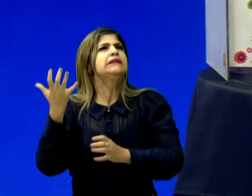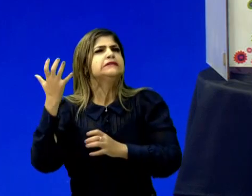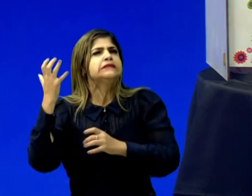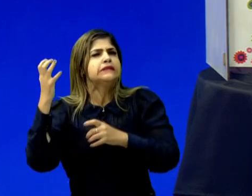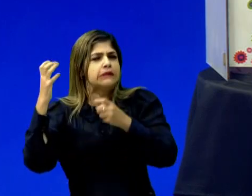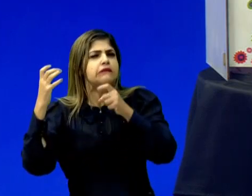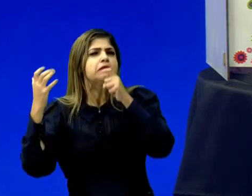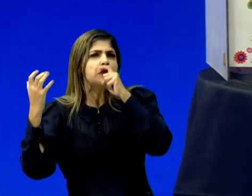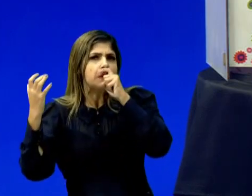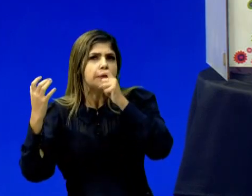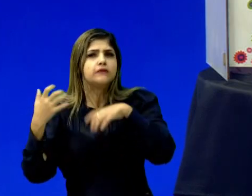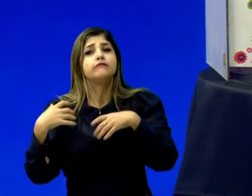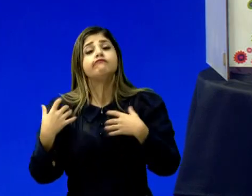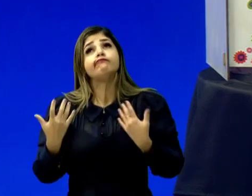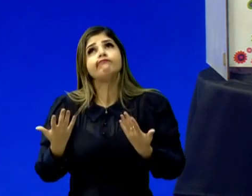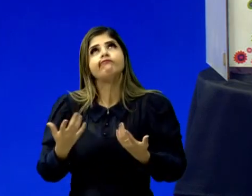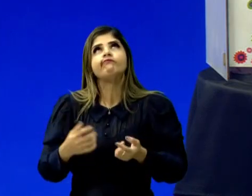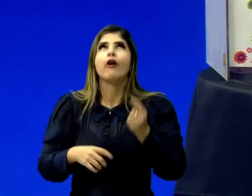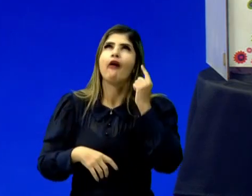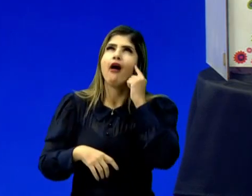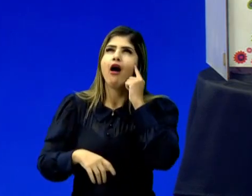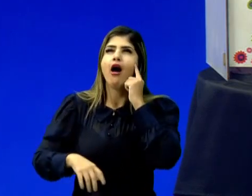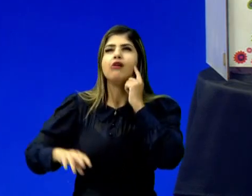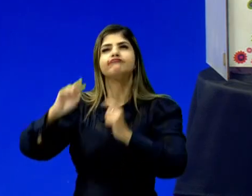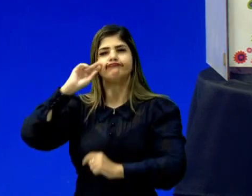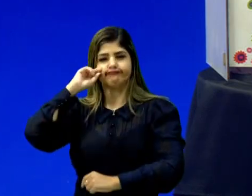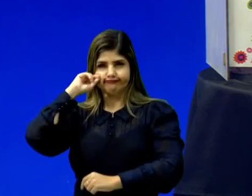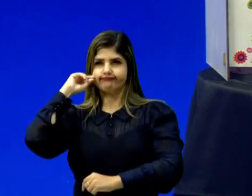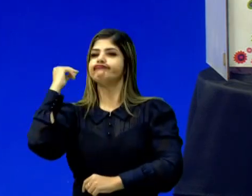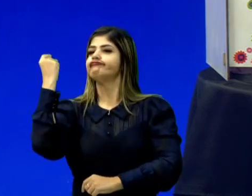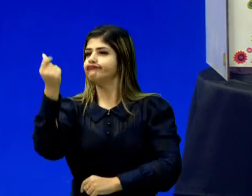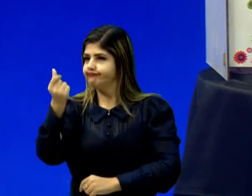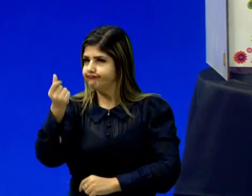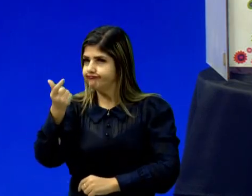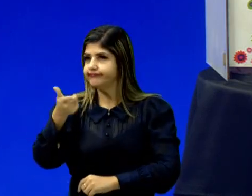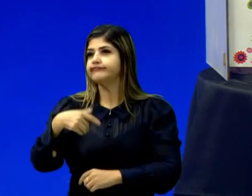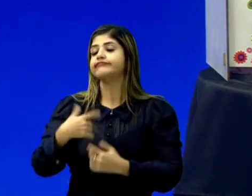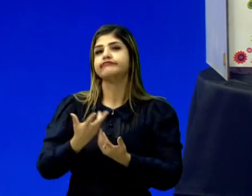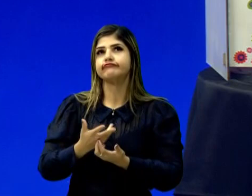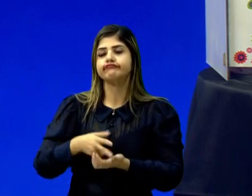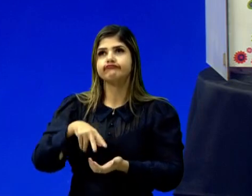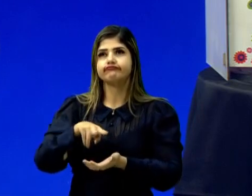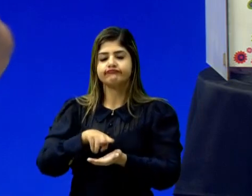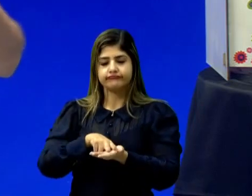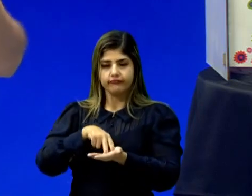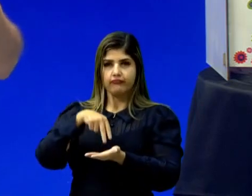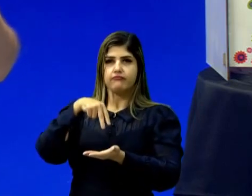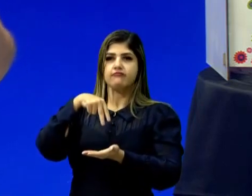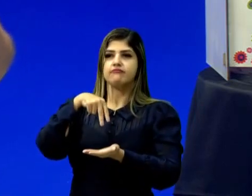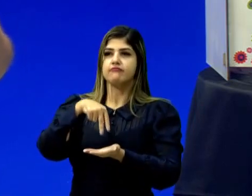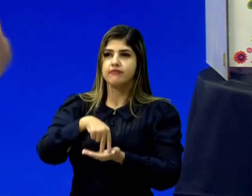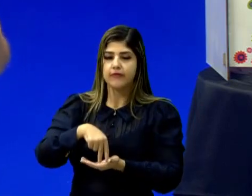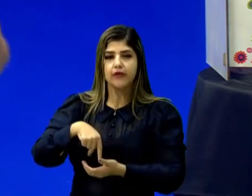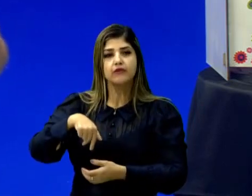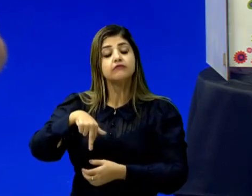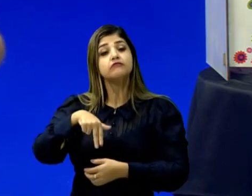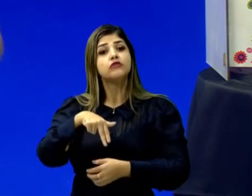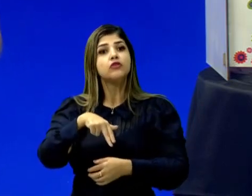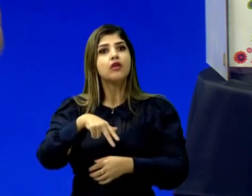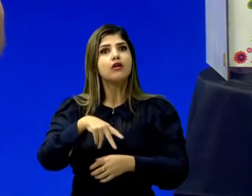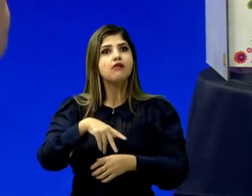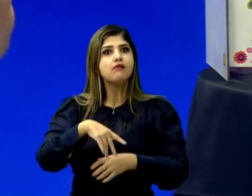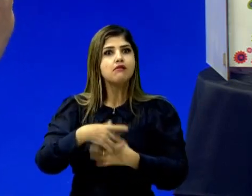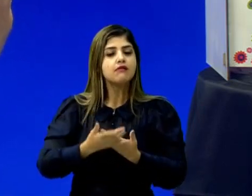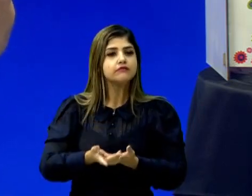Maria. A Ana Maria pensou, ah, já sei. A Ana Maria levantou, foi lá no quarto dela,